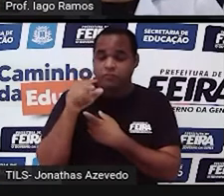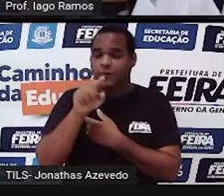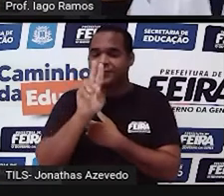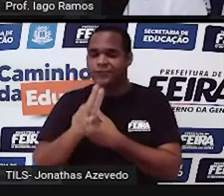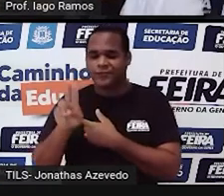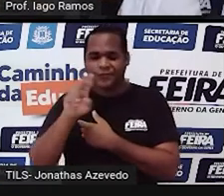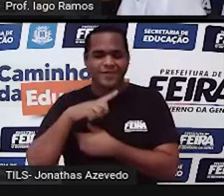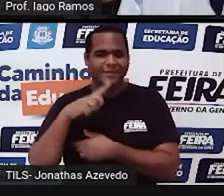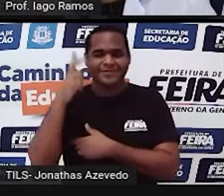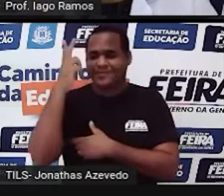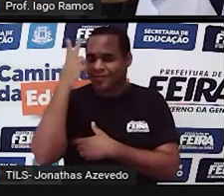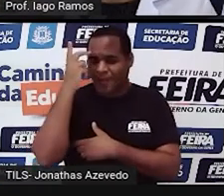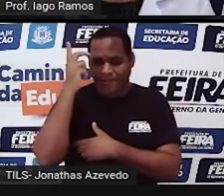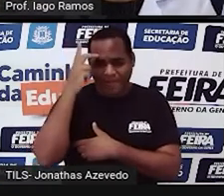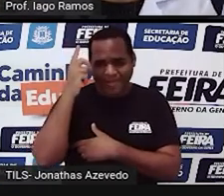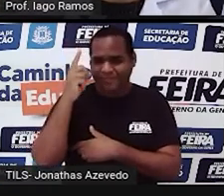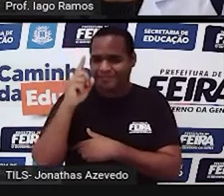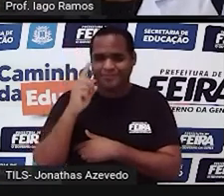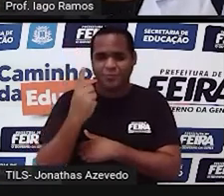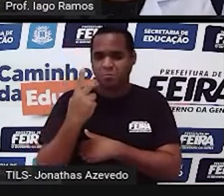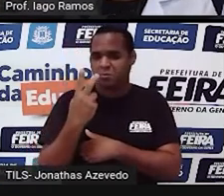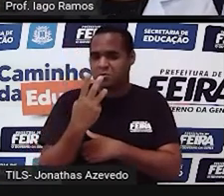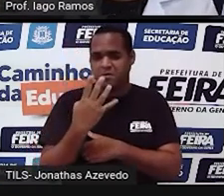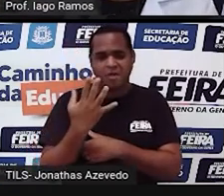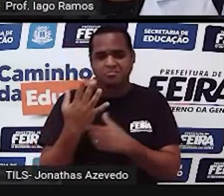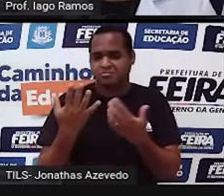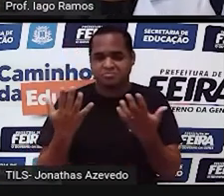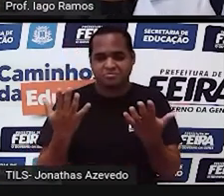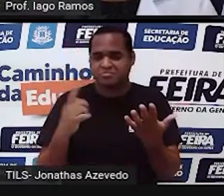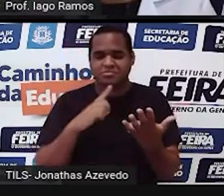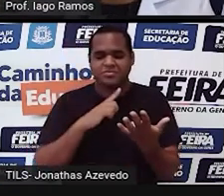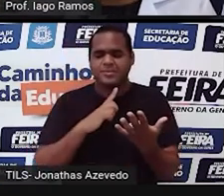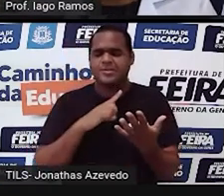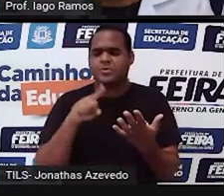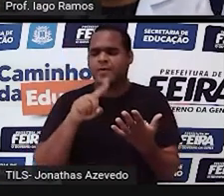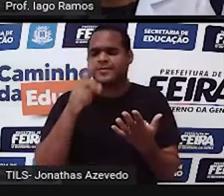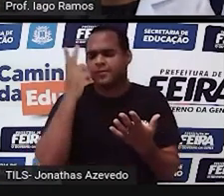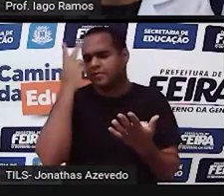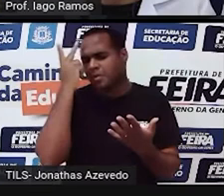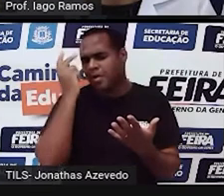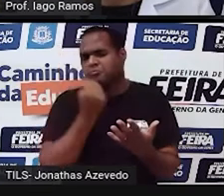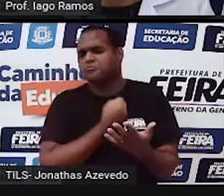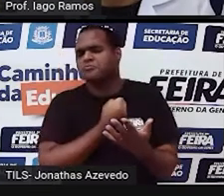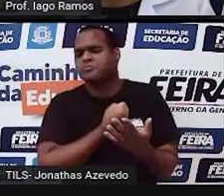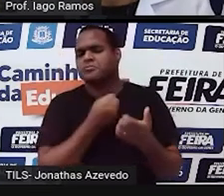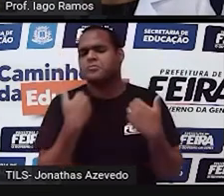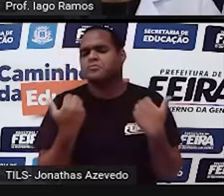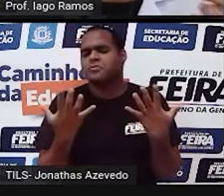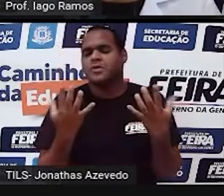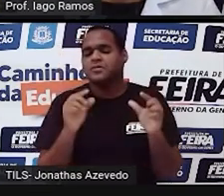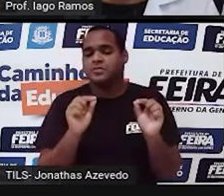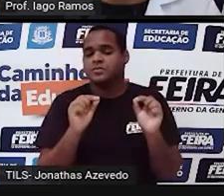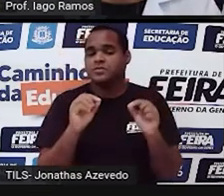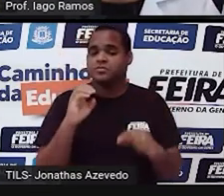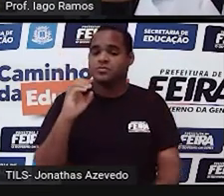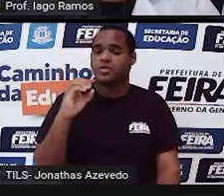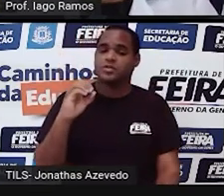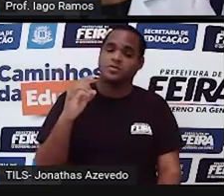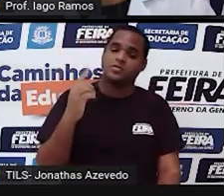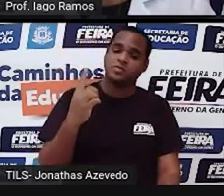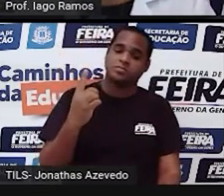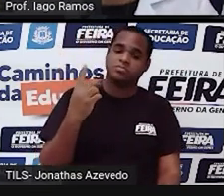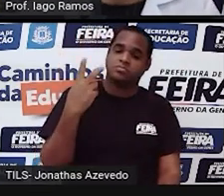naturalmente para contar. E quais são os números que naturalmente a gente usa para contar? O zero,